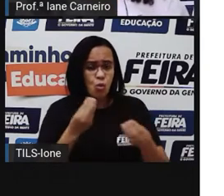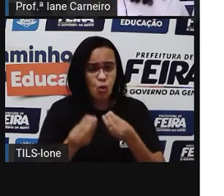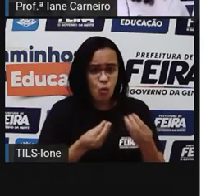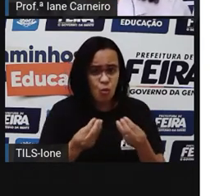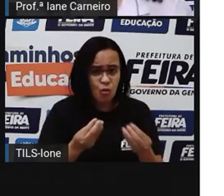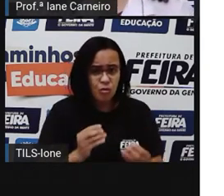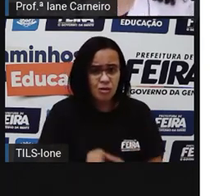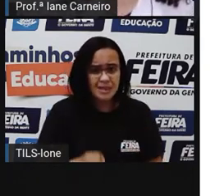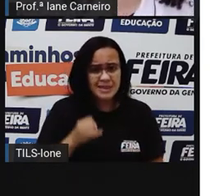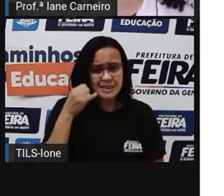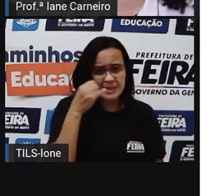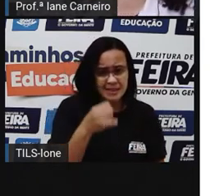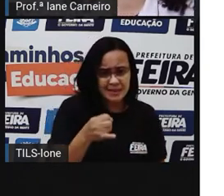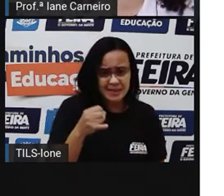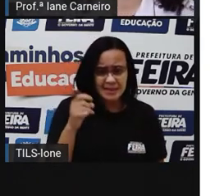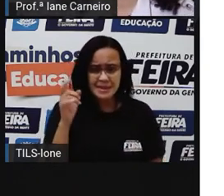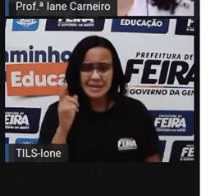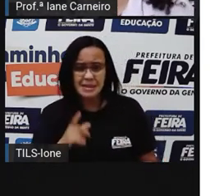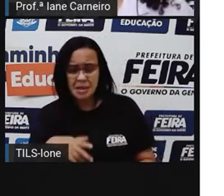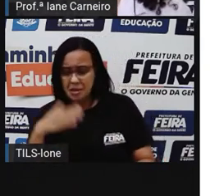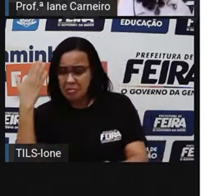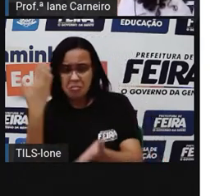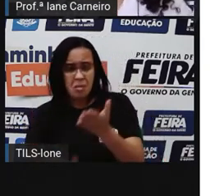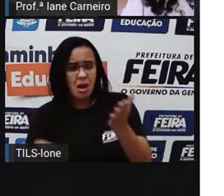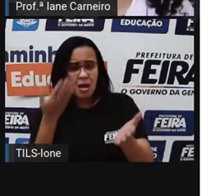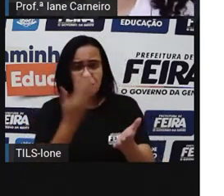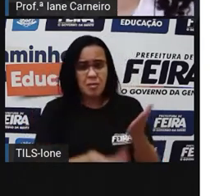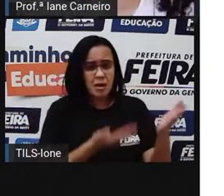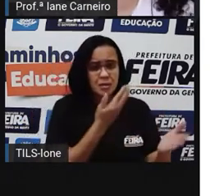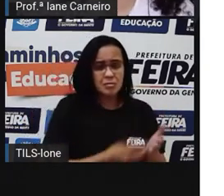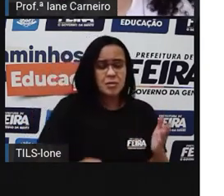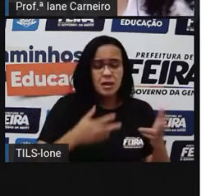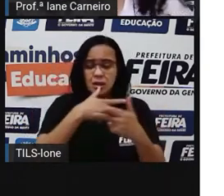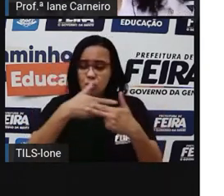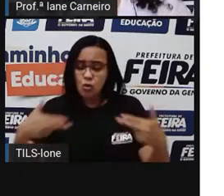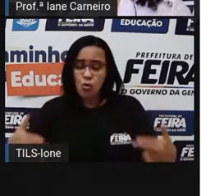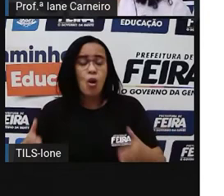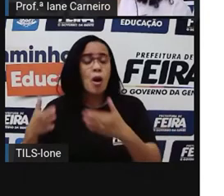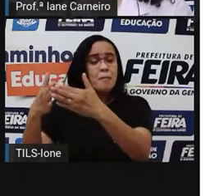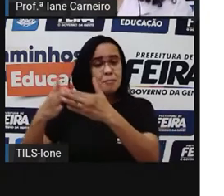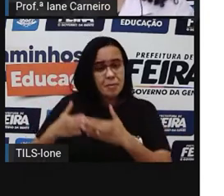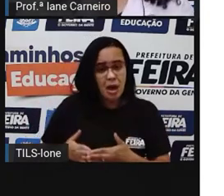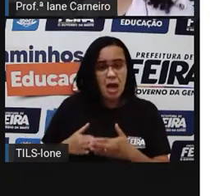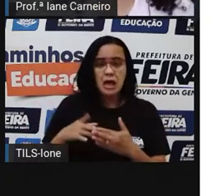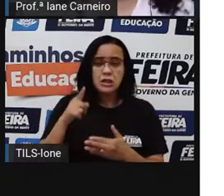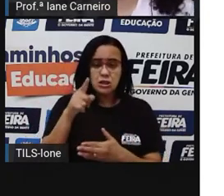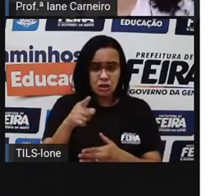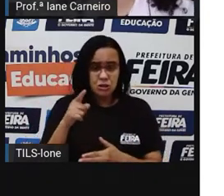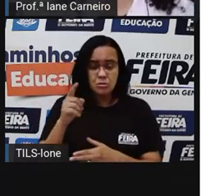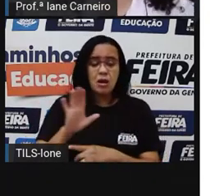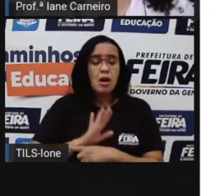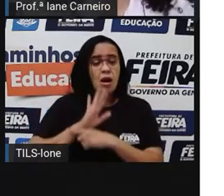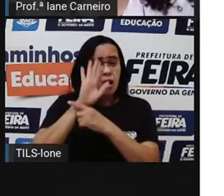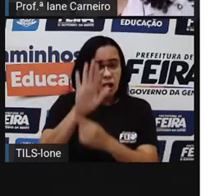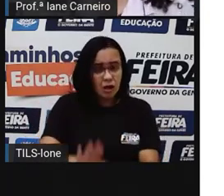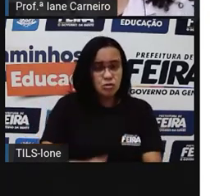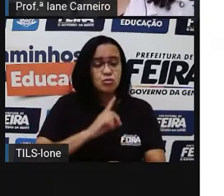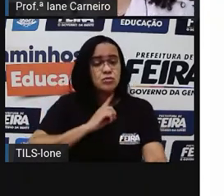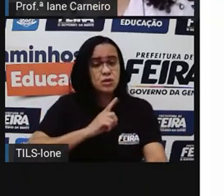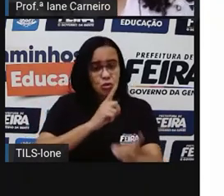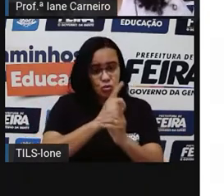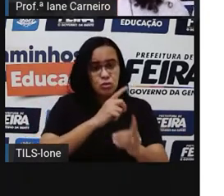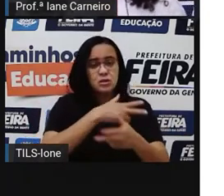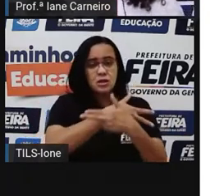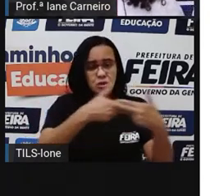encontrar o objeto perdido, né? E aí faz lá. Tem uma música que canta pra ele ajudar, né? A